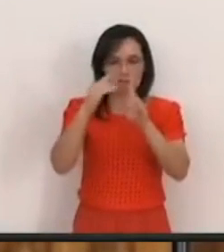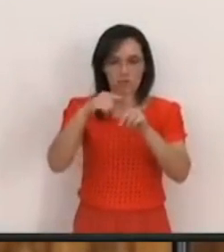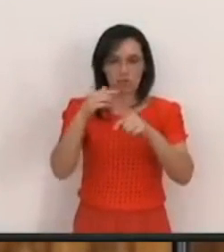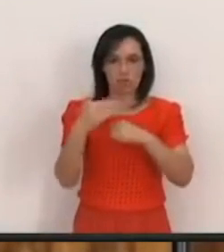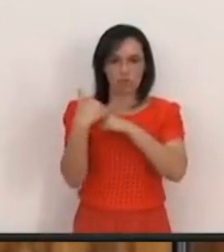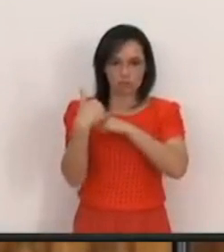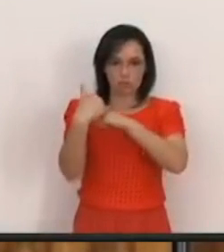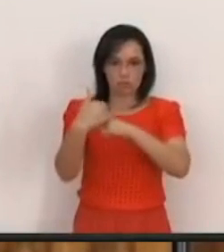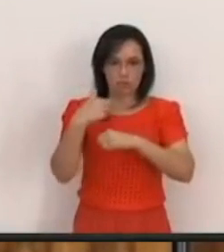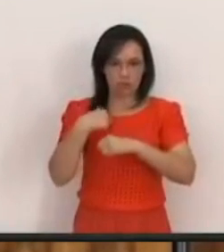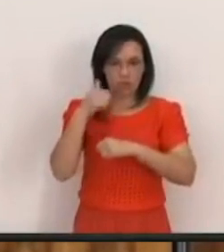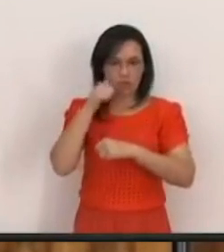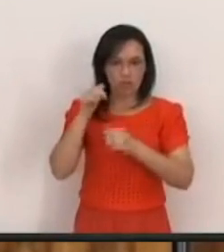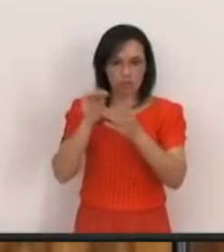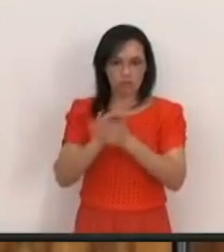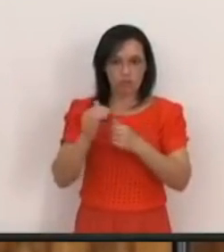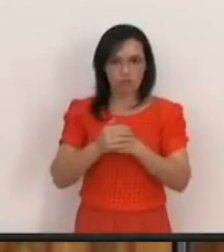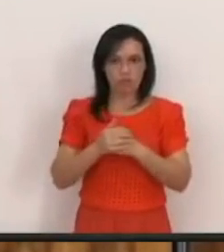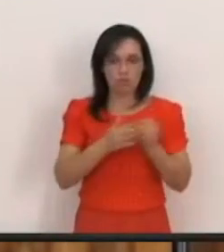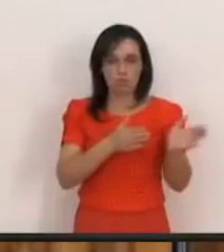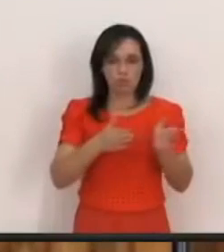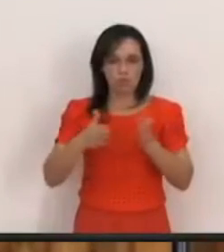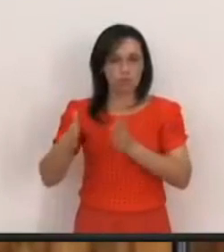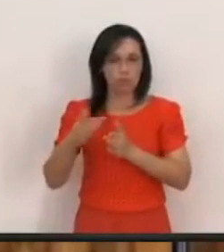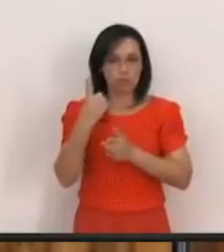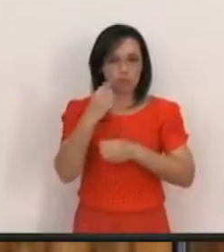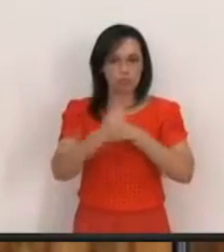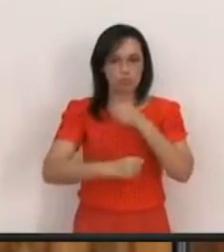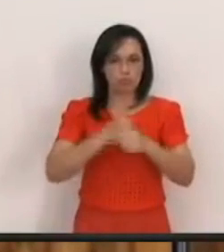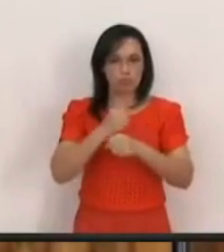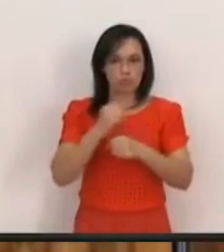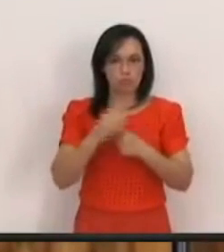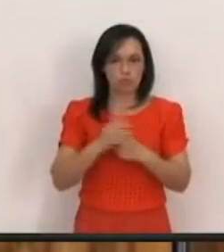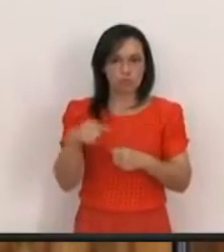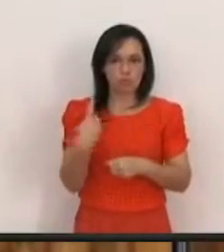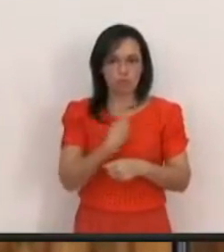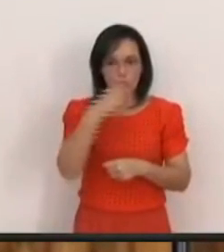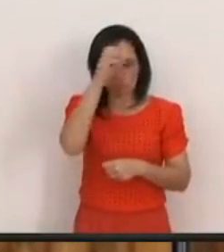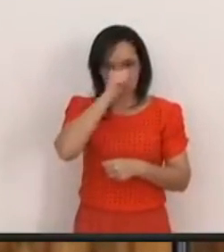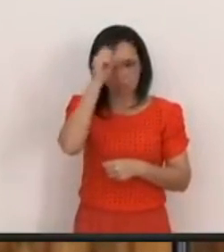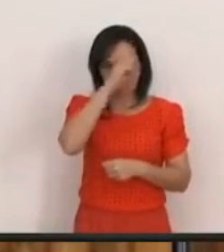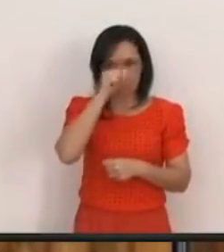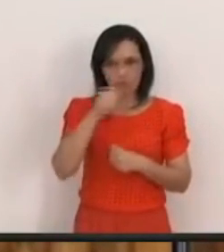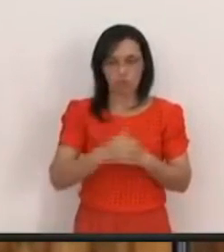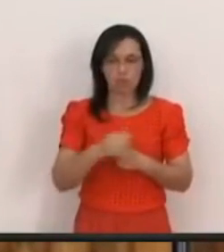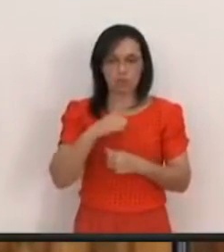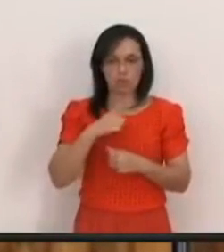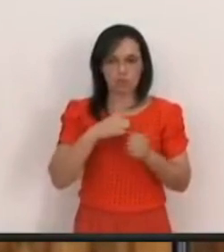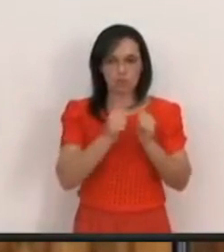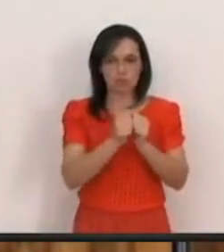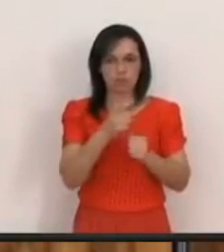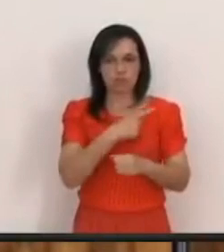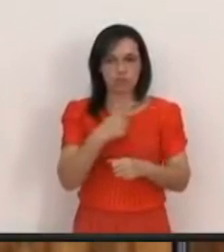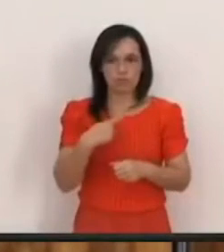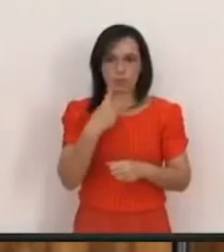a Jéssica A estarmos aqui Durante esse período De um ano Nesse período Nós aprendemos bastante Tivemos junto Com o pastor Vitor